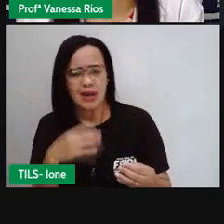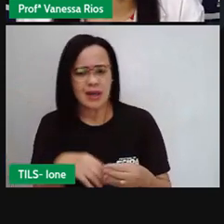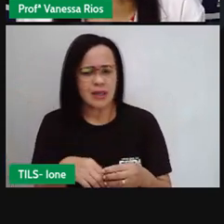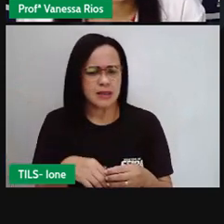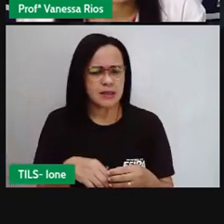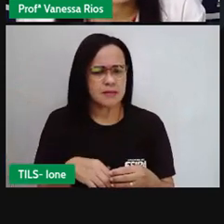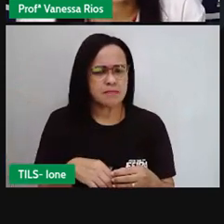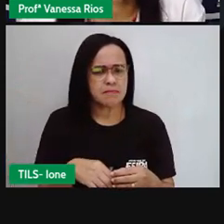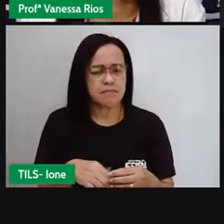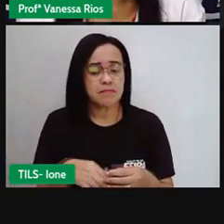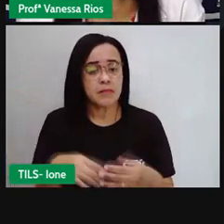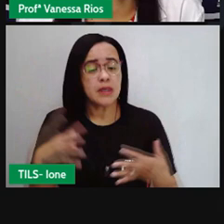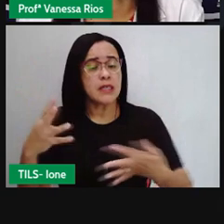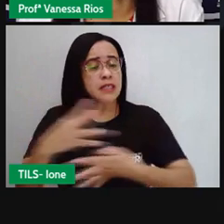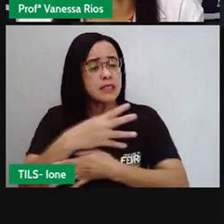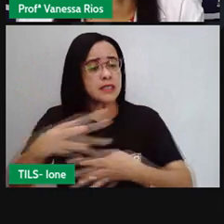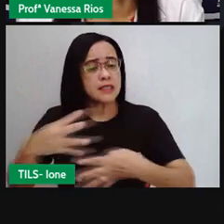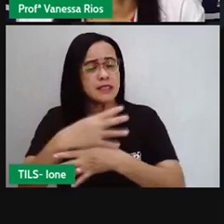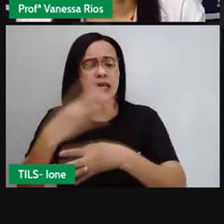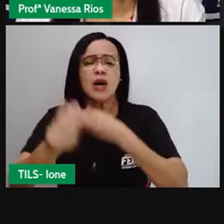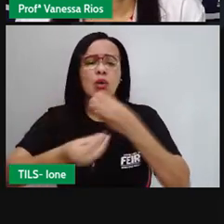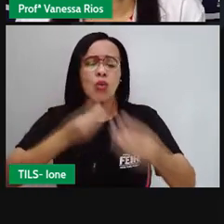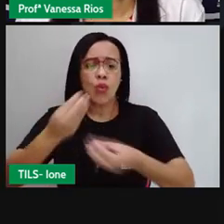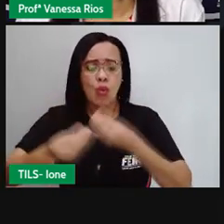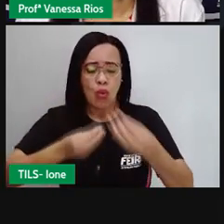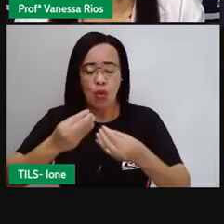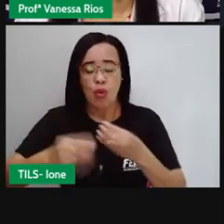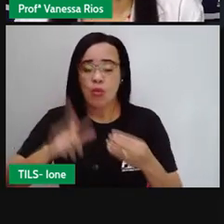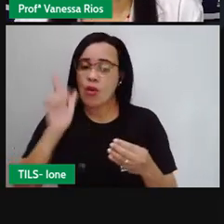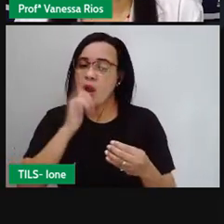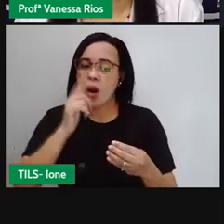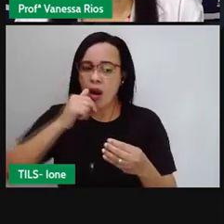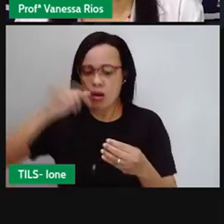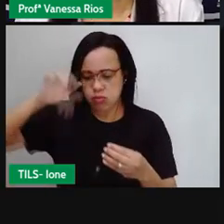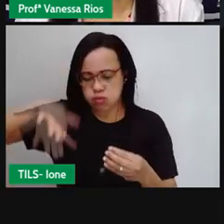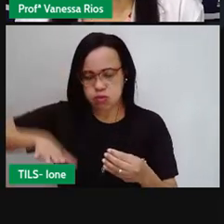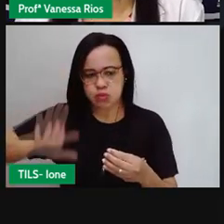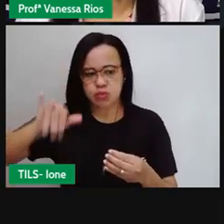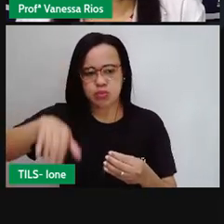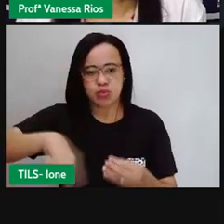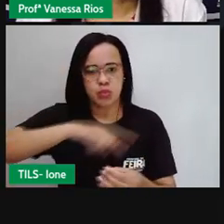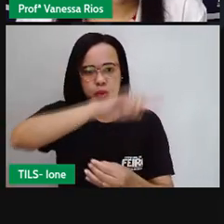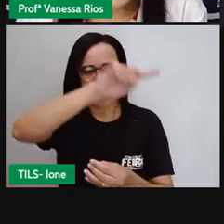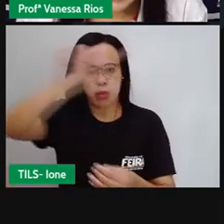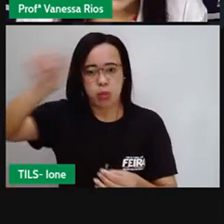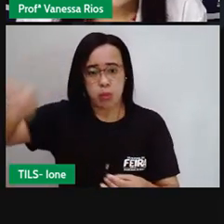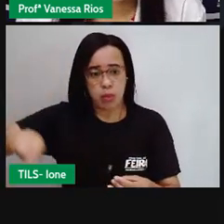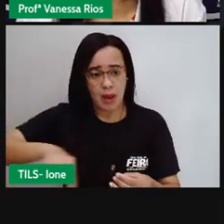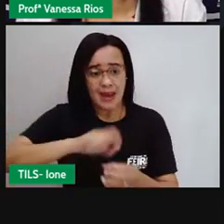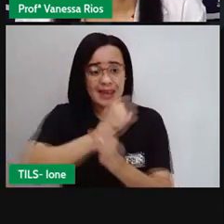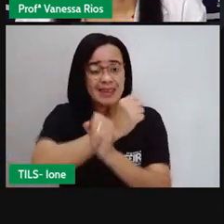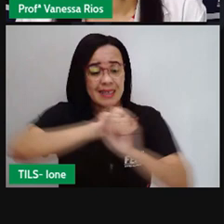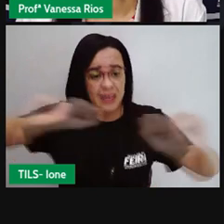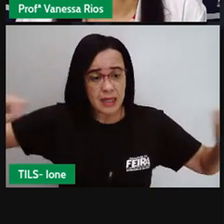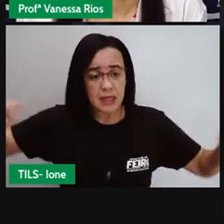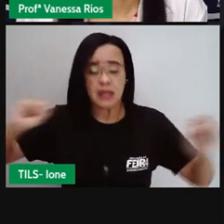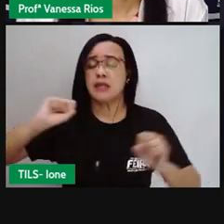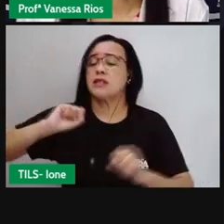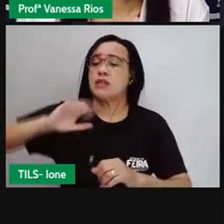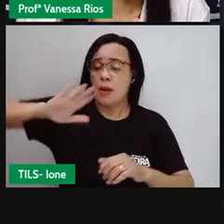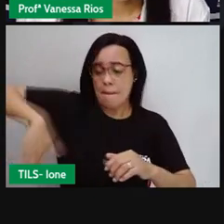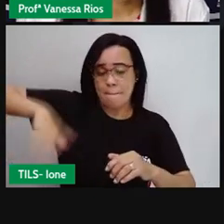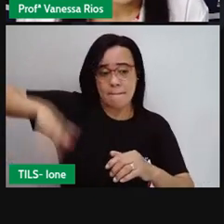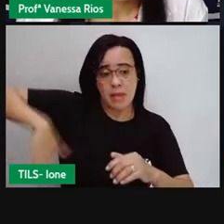banhada, não é pelo Oceano Atlântico. Tem uma extensão muito grande aí de praias. E aí que